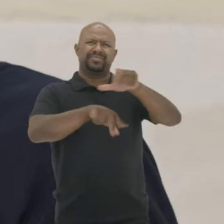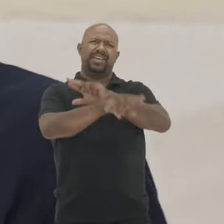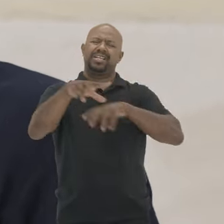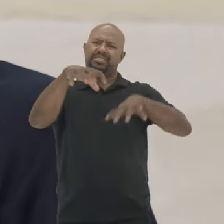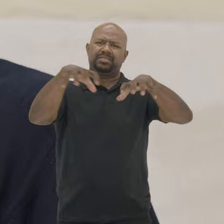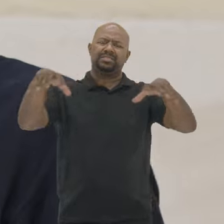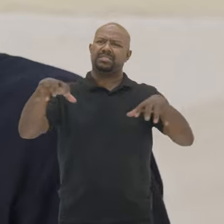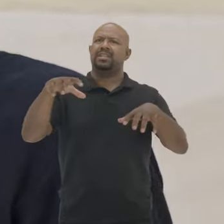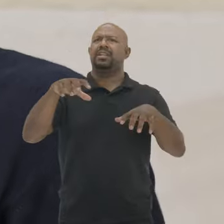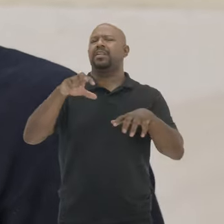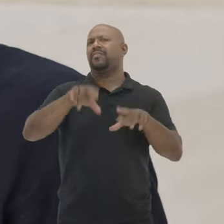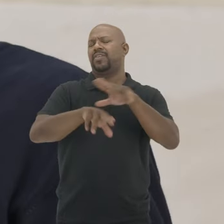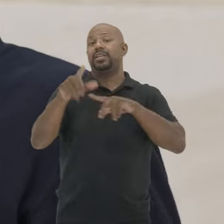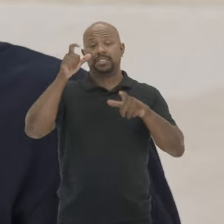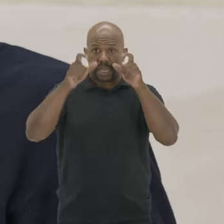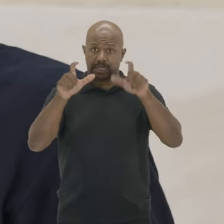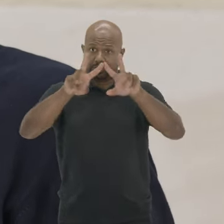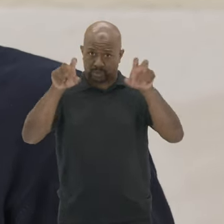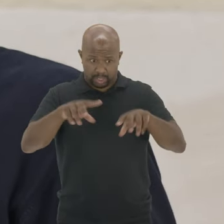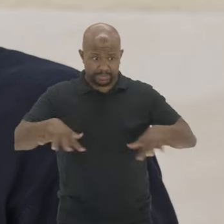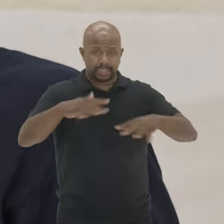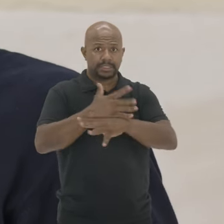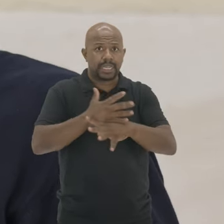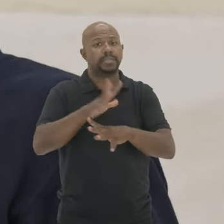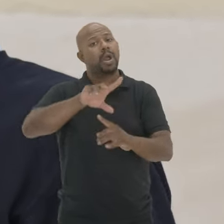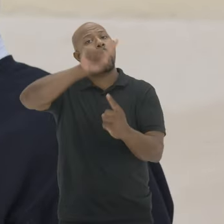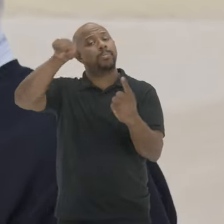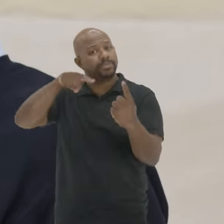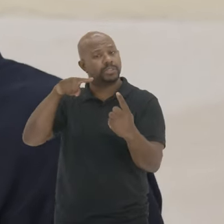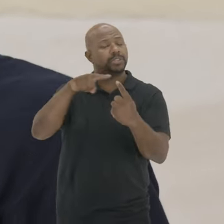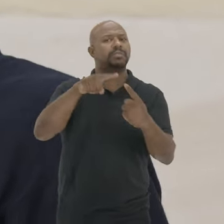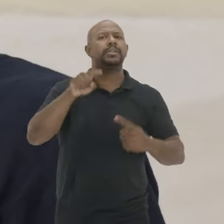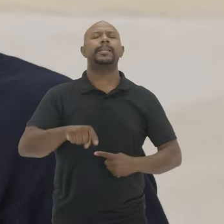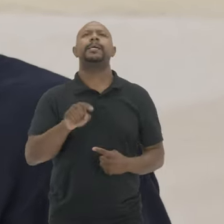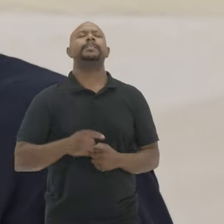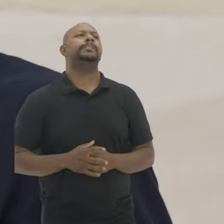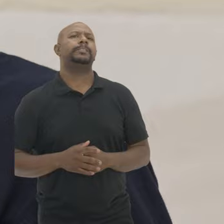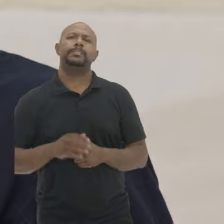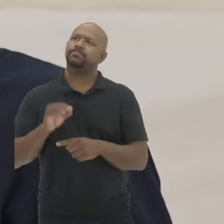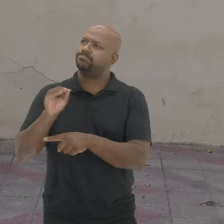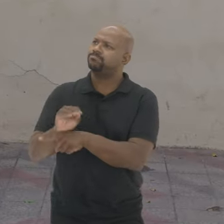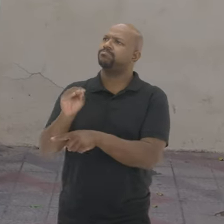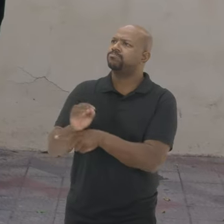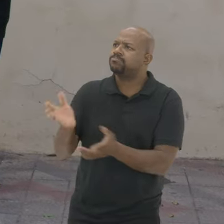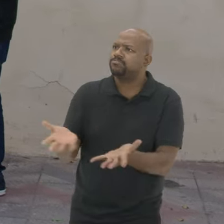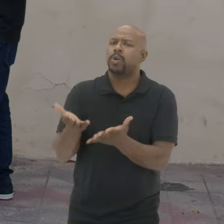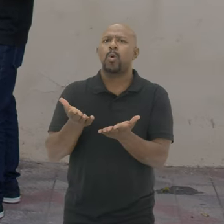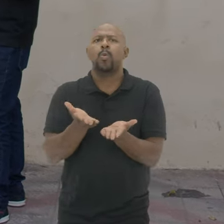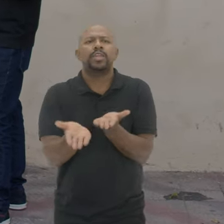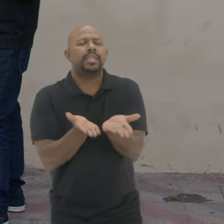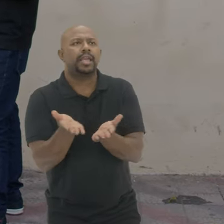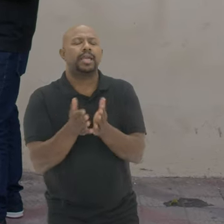diferentes áreas De diferentes interesses Em relação à cidade Mas com o objetivo Que é de preservar De alguma